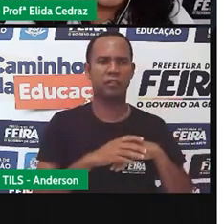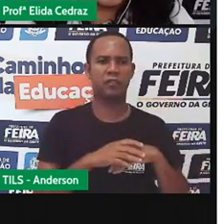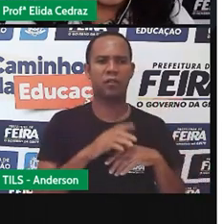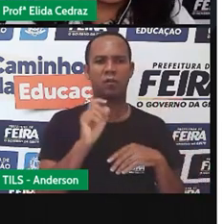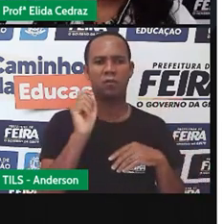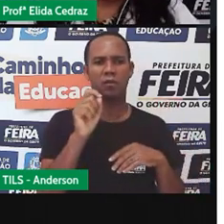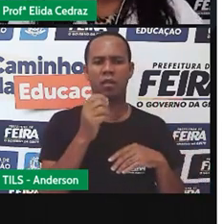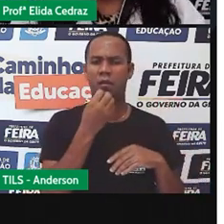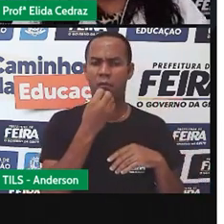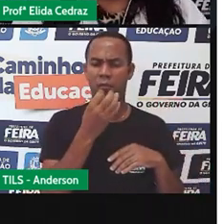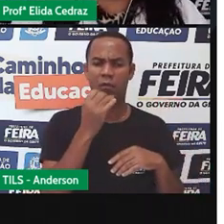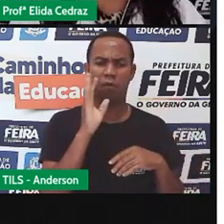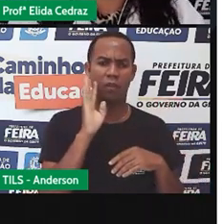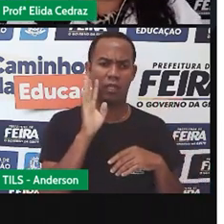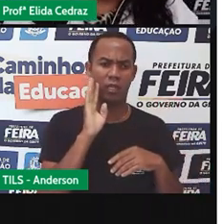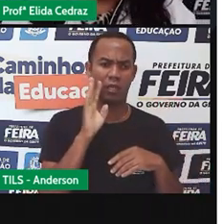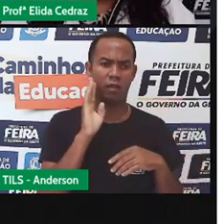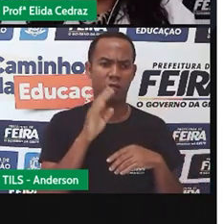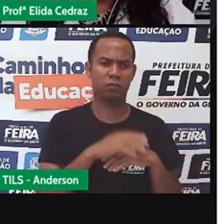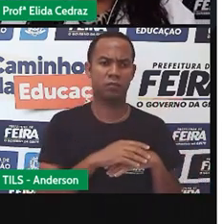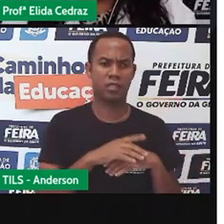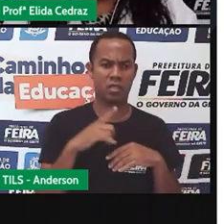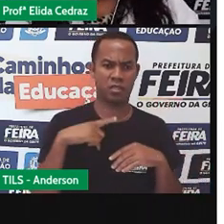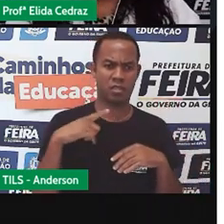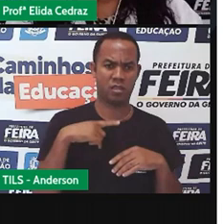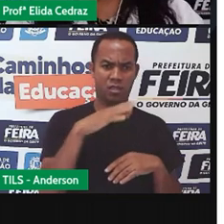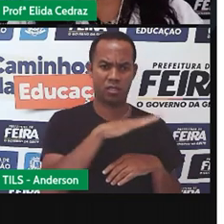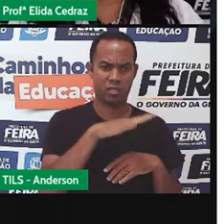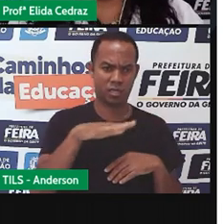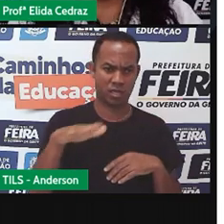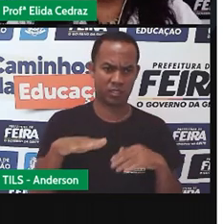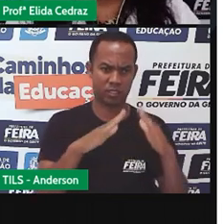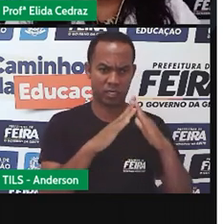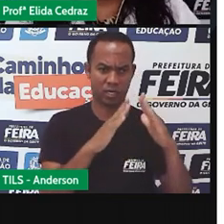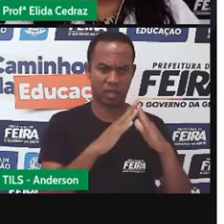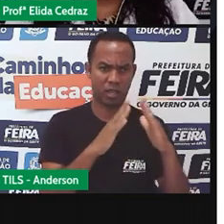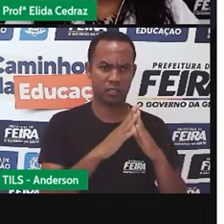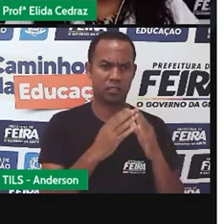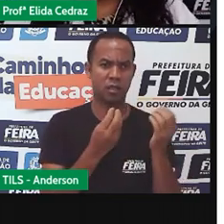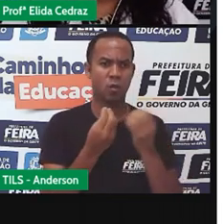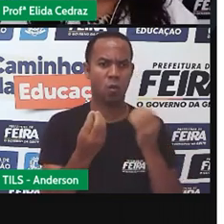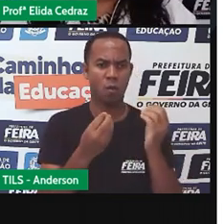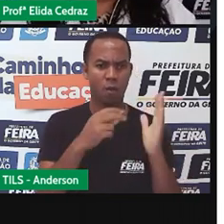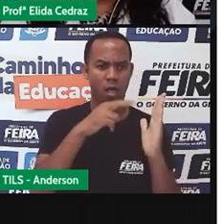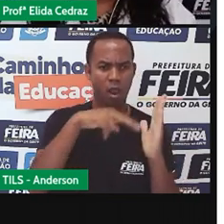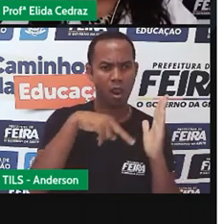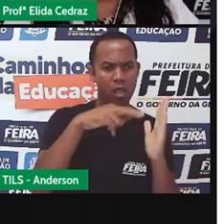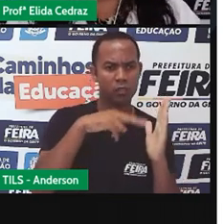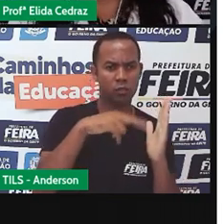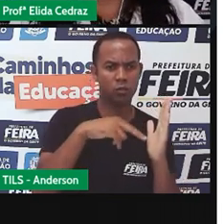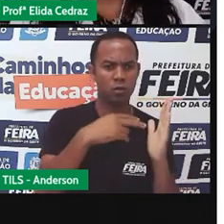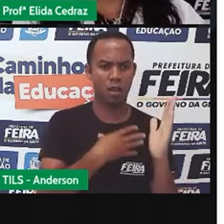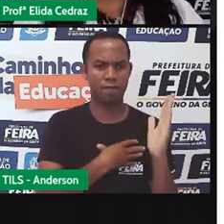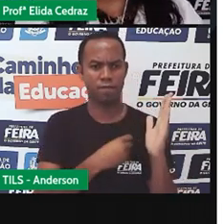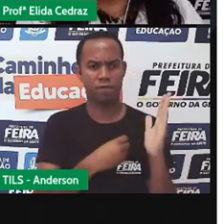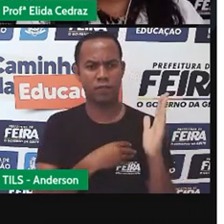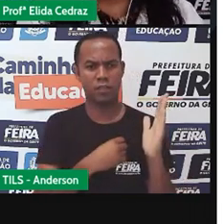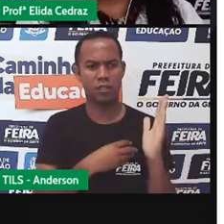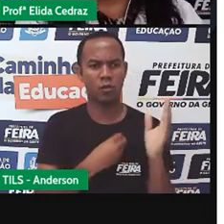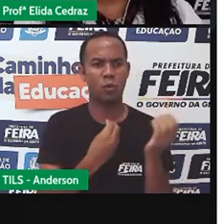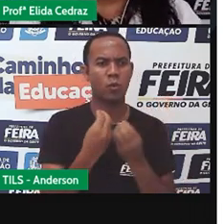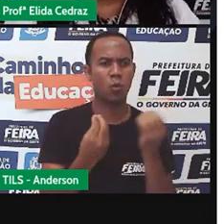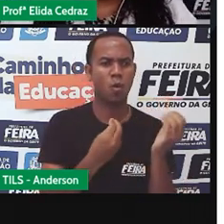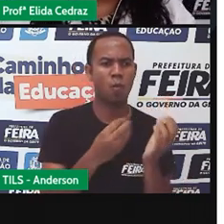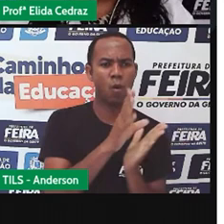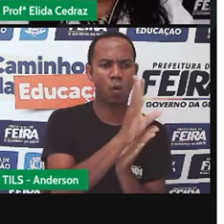entender a gente. Principalmente quem tem criança em casa. Quem tem o hábito de leitura, os filhos imitam os